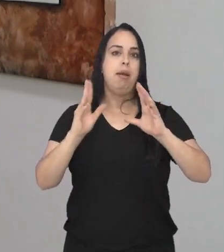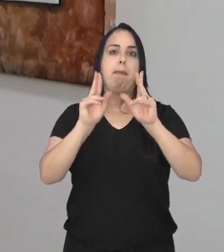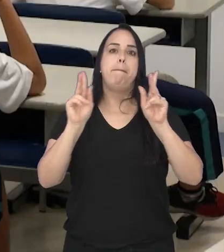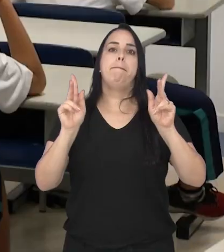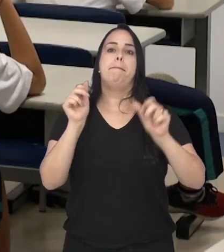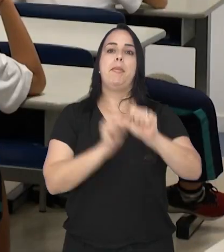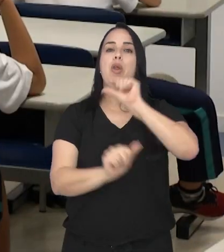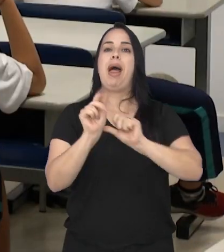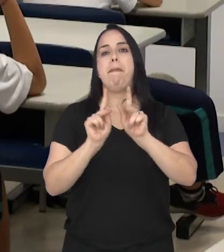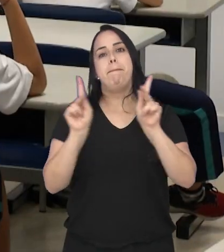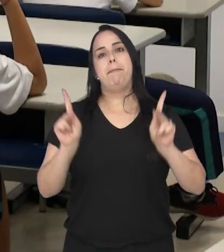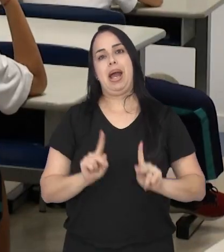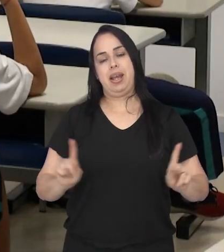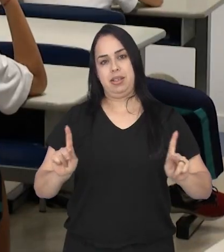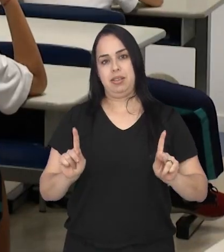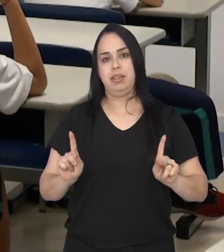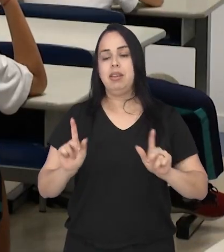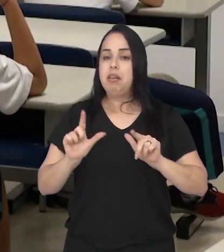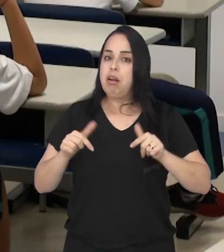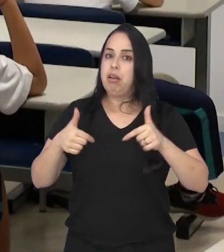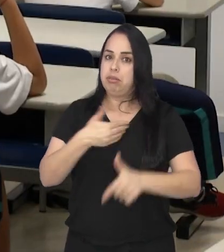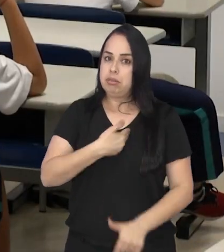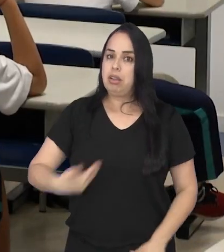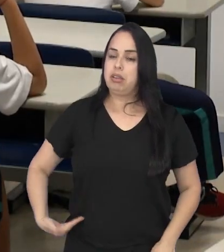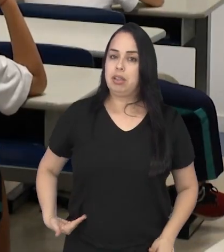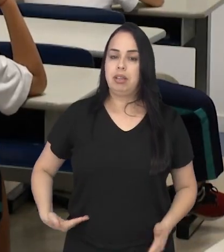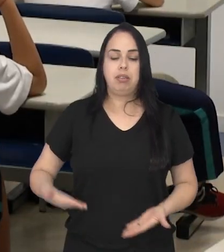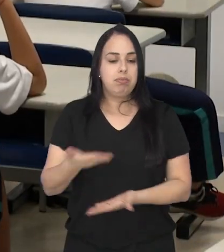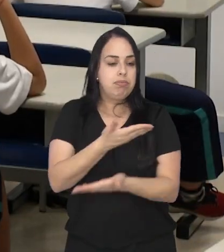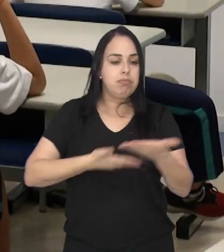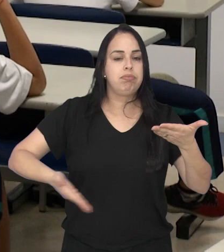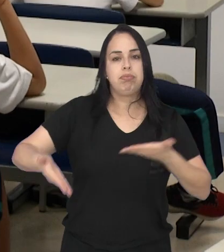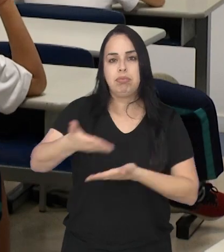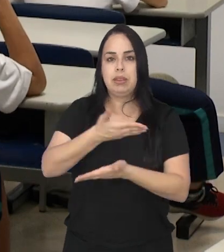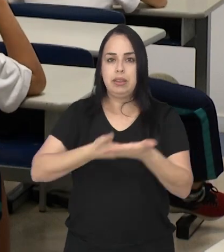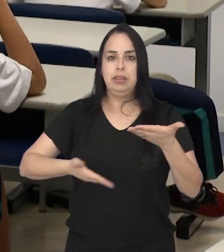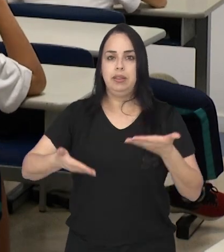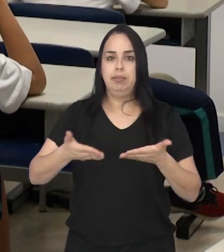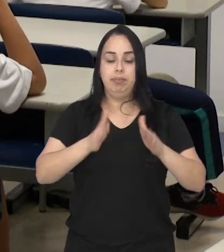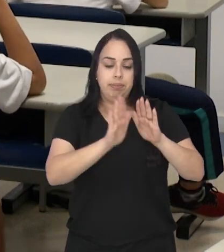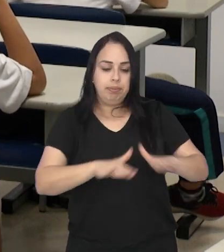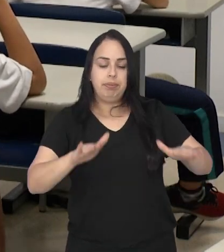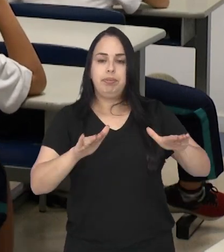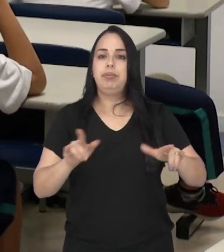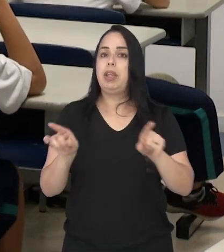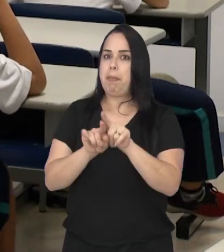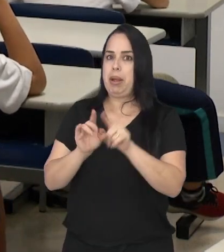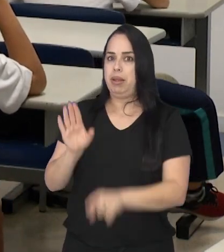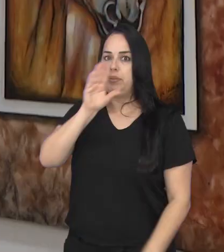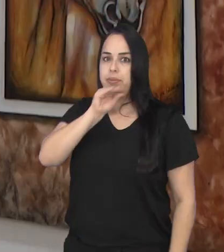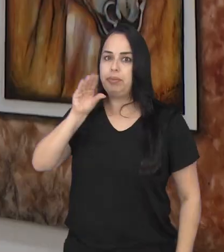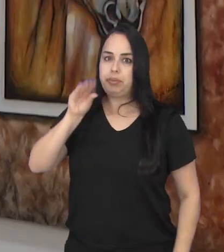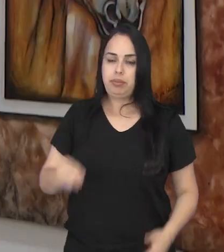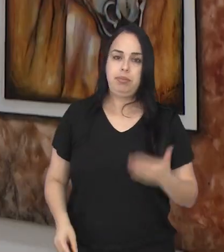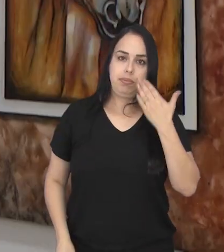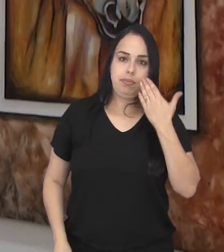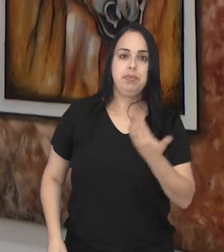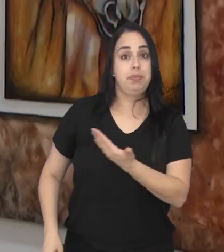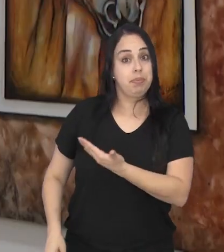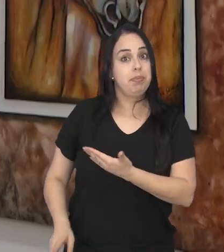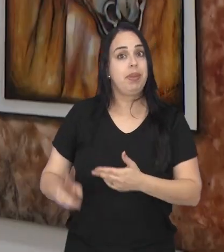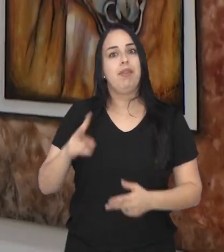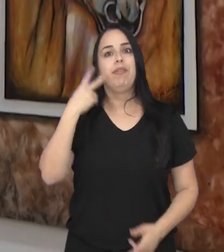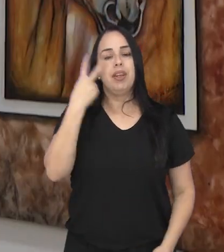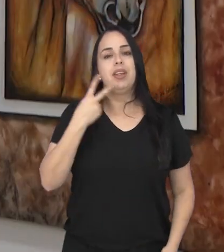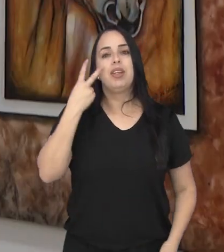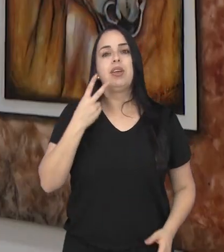públicas. O texto prevê a criação de políticas de convívio e socialização entre crianças e adolescentes. Segundo o vereador,